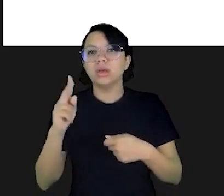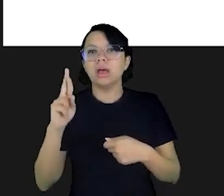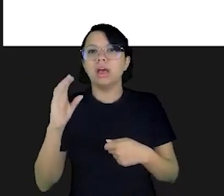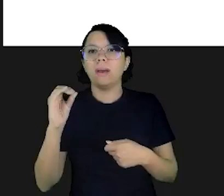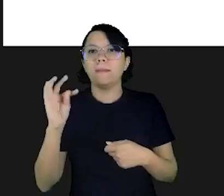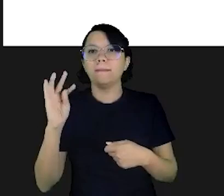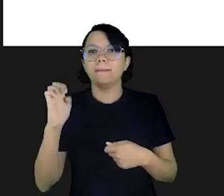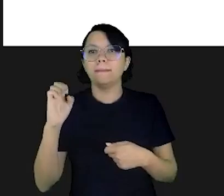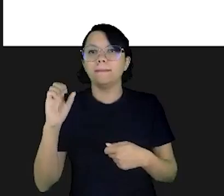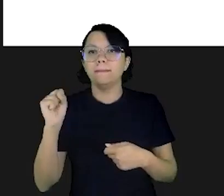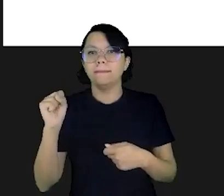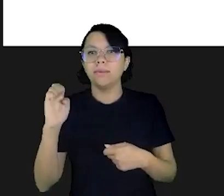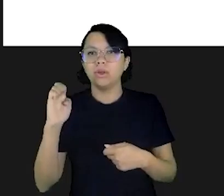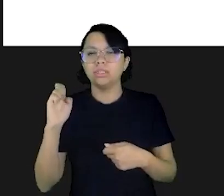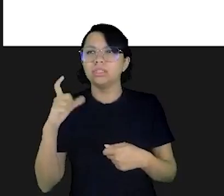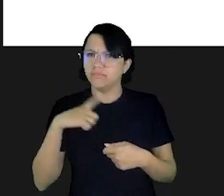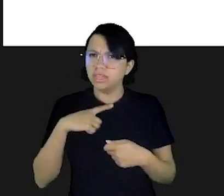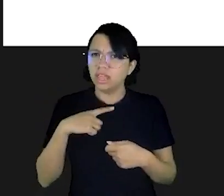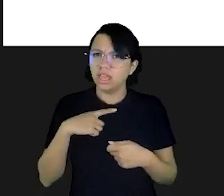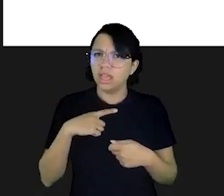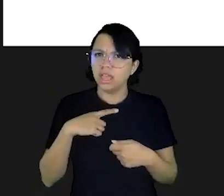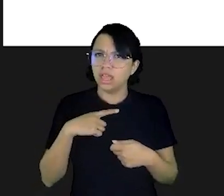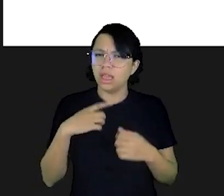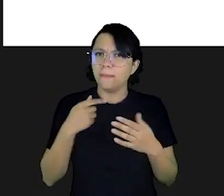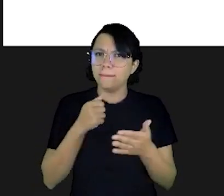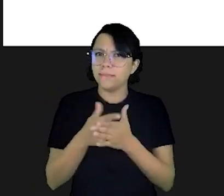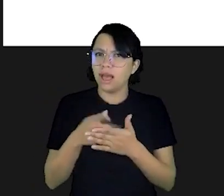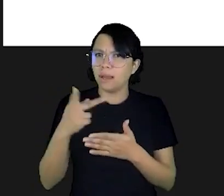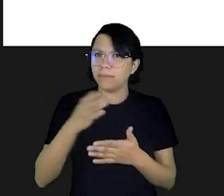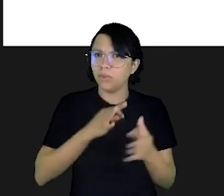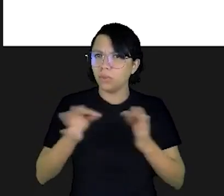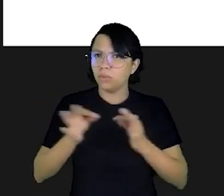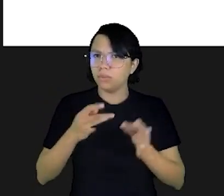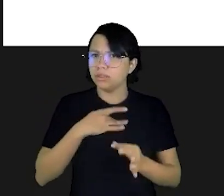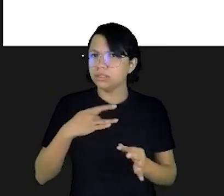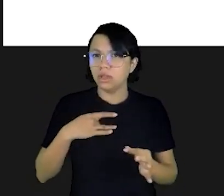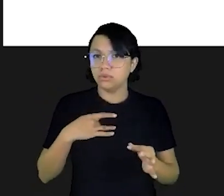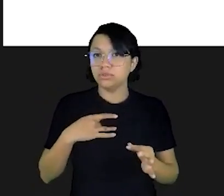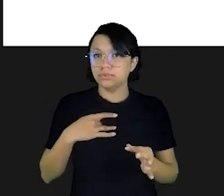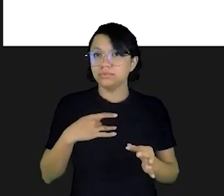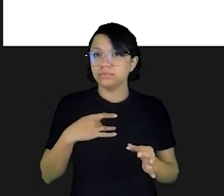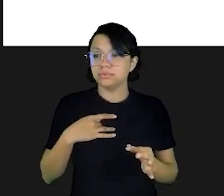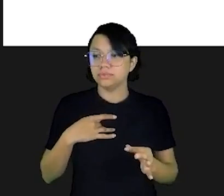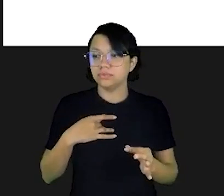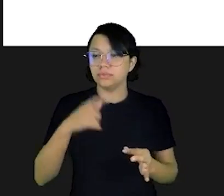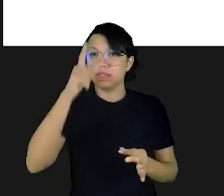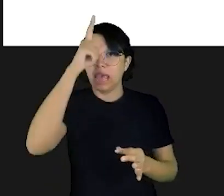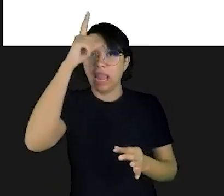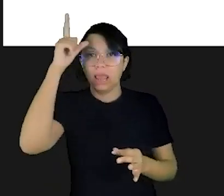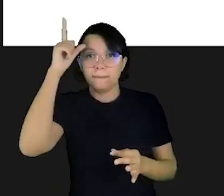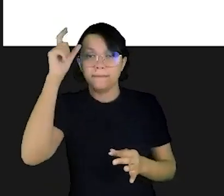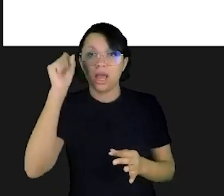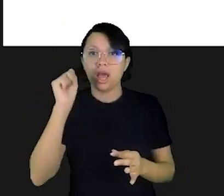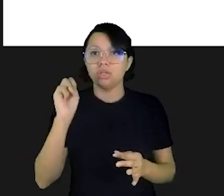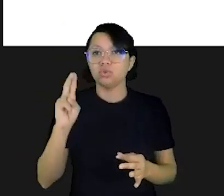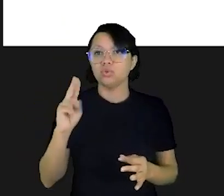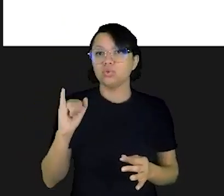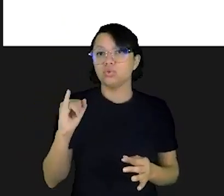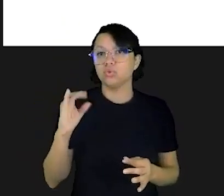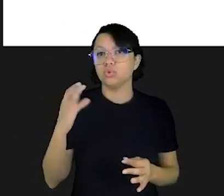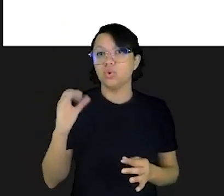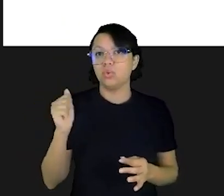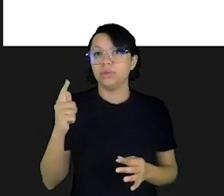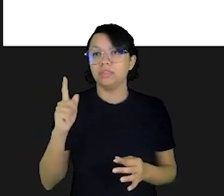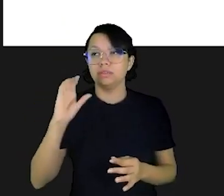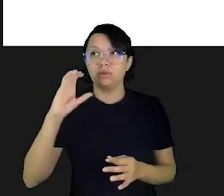exemplo, você vai ter essa prótese coberta pelo seu plano de saúde? É aquela prótese alemã, suíça, ou é